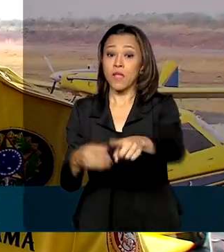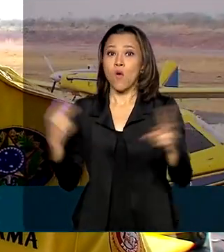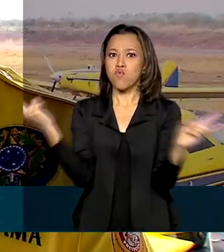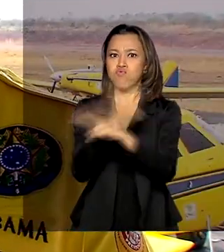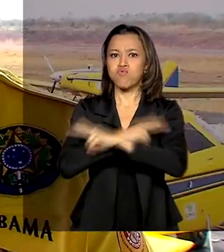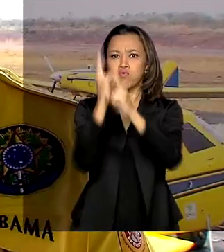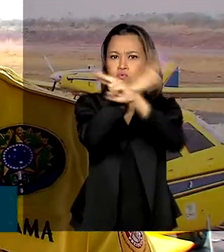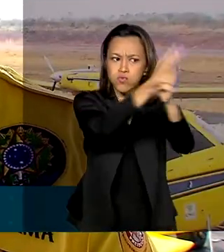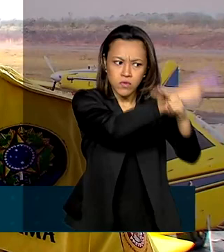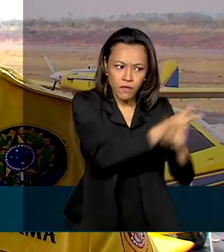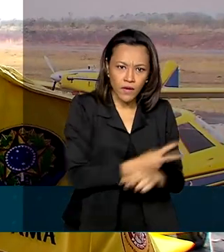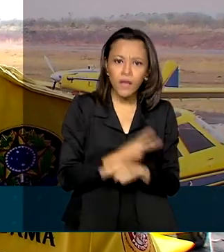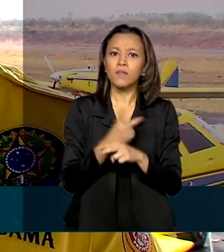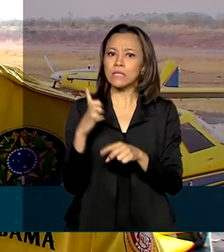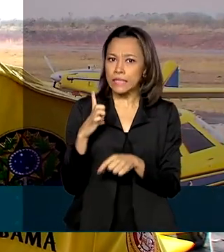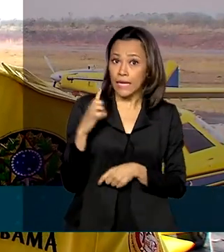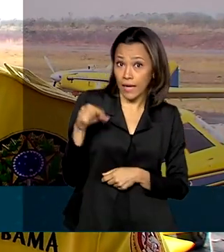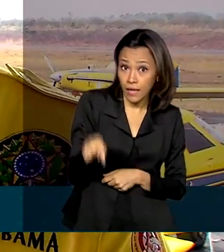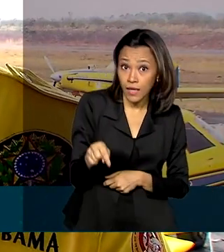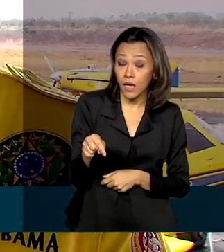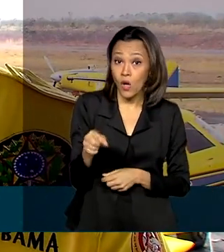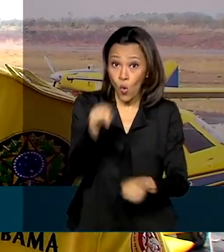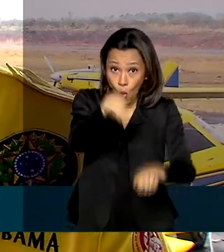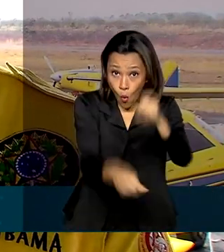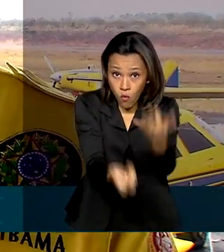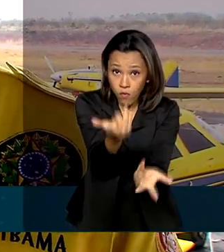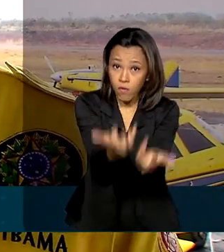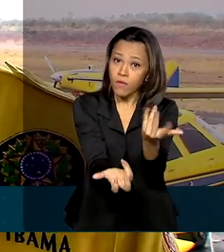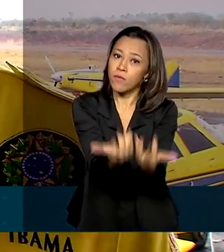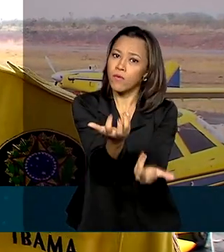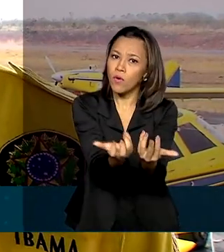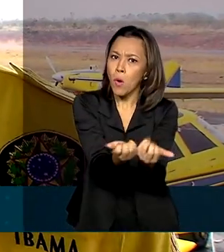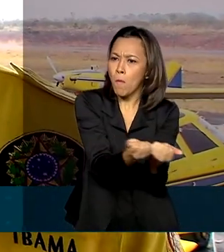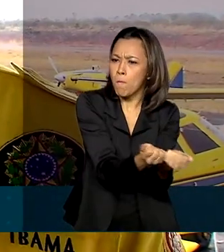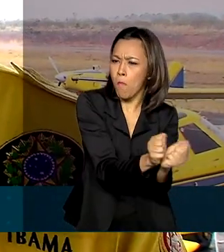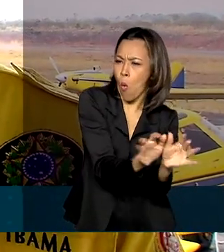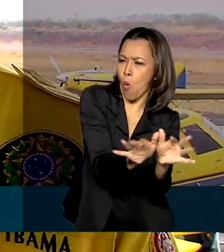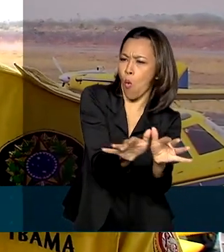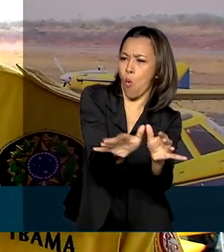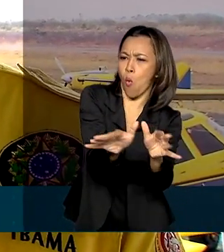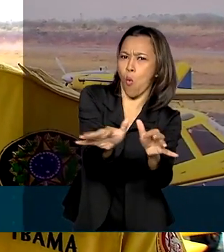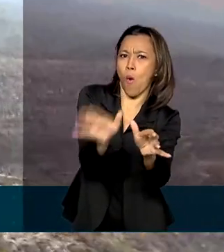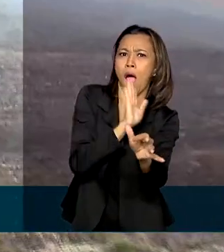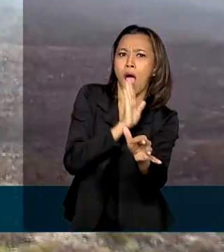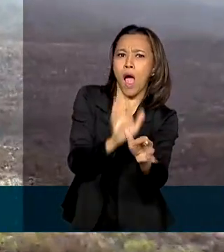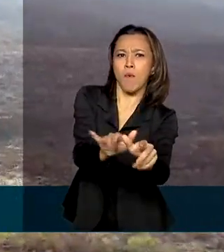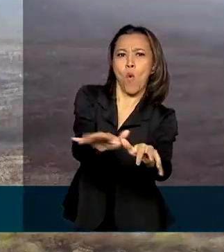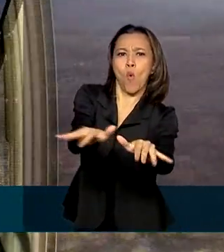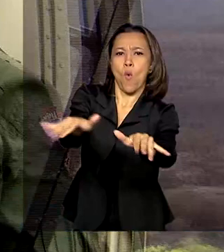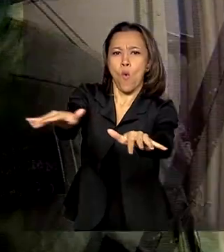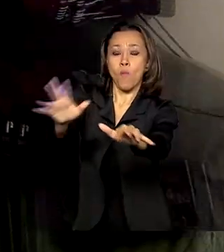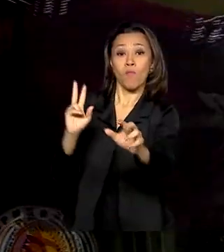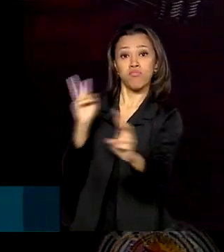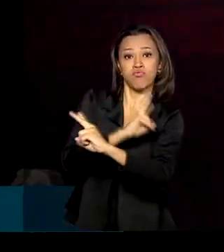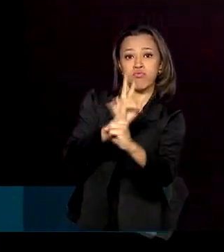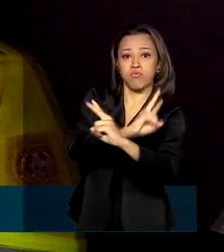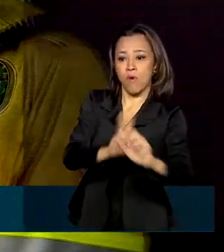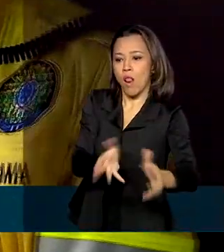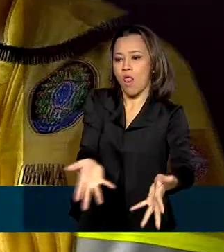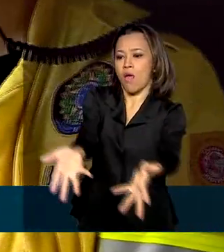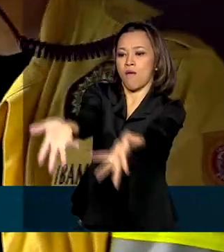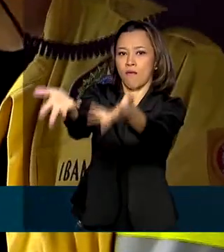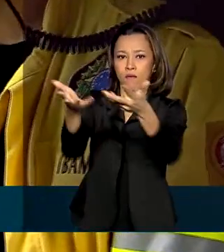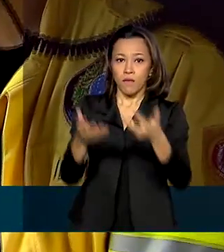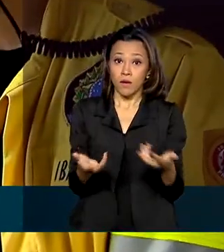aqui, a proliferação do fogo, ele vai se alastrando o incêndio, ela é muito rápida. Está muito seca, então